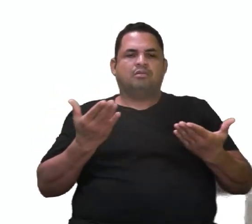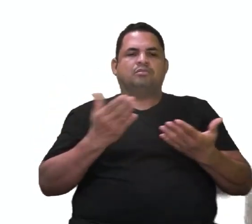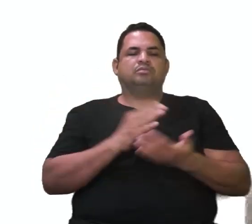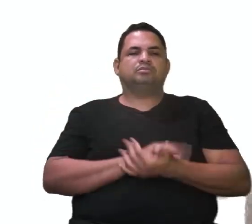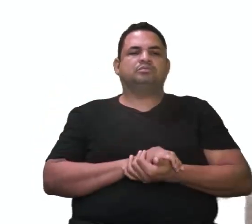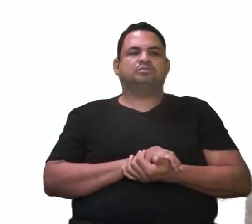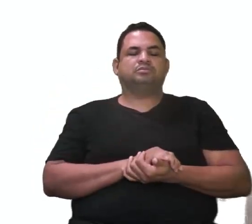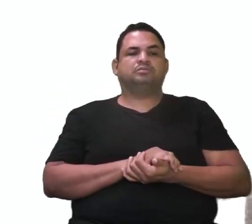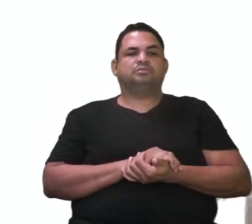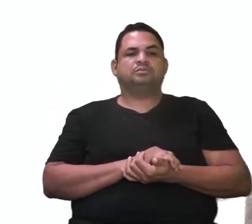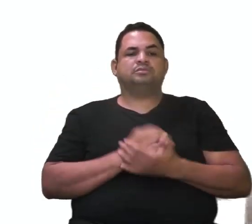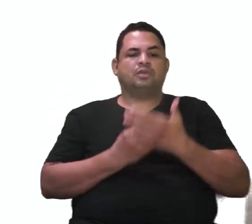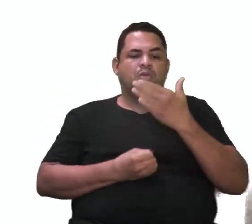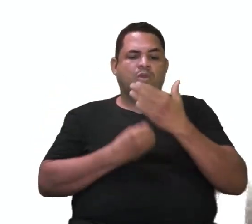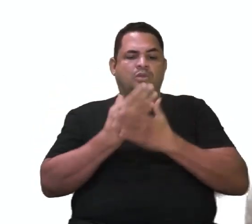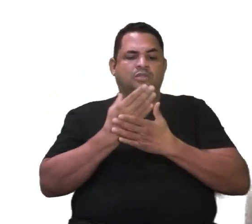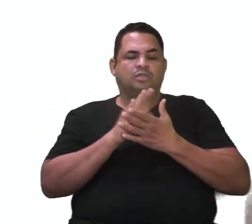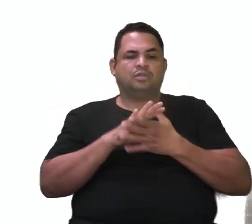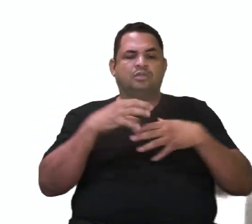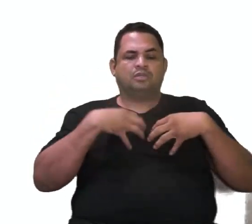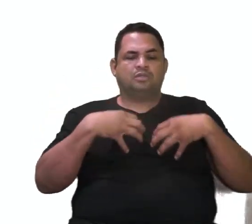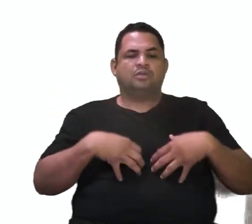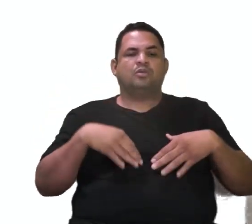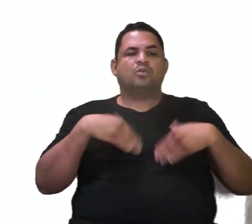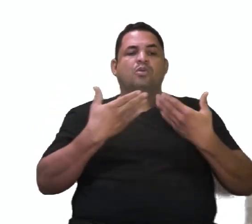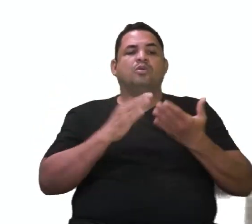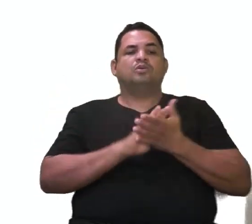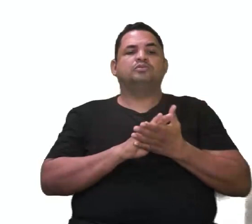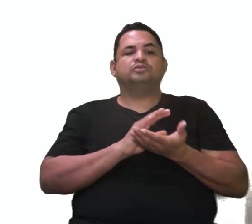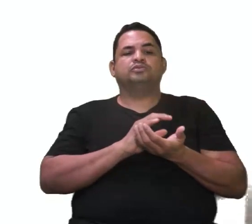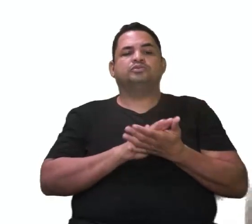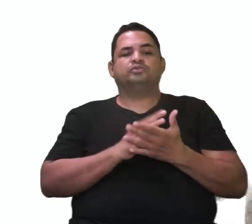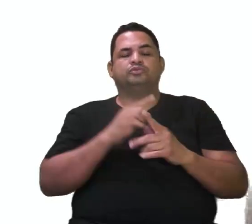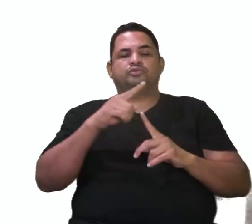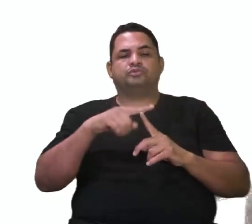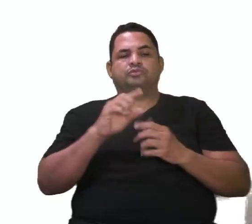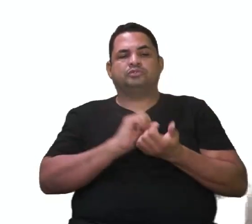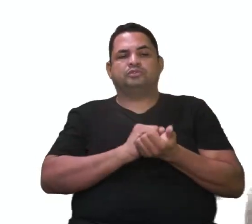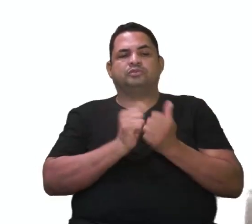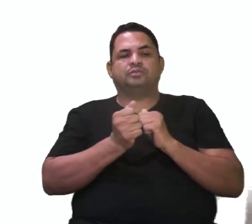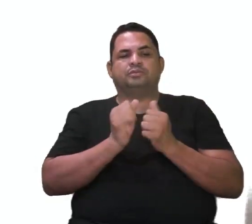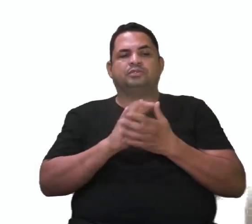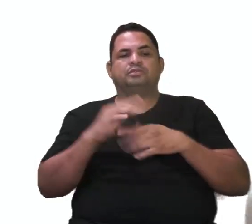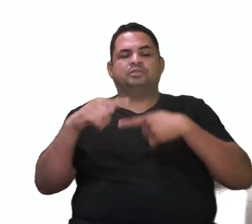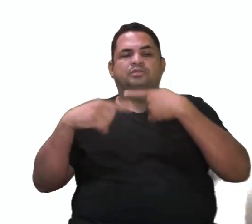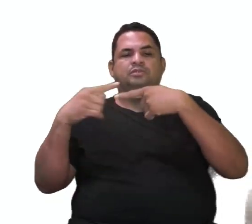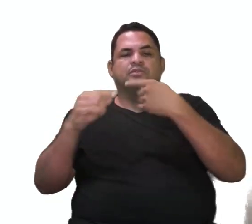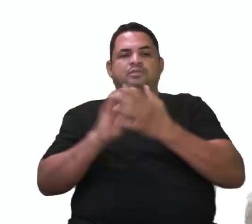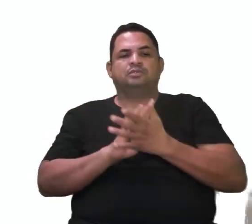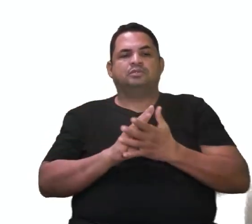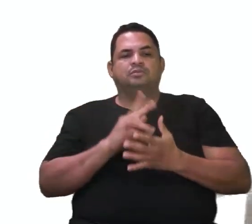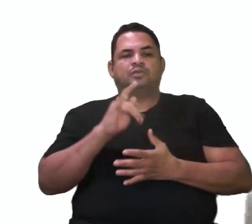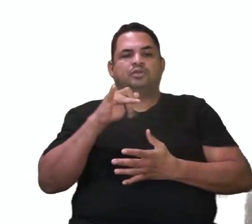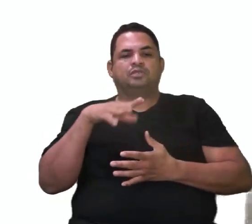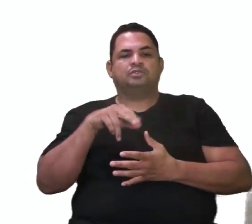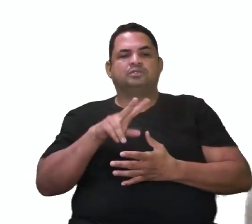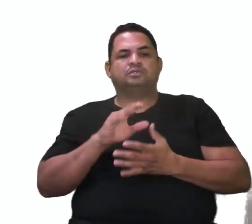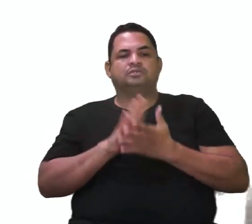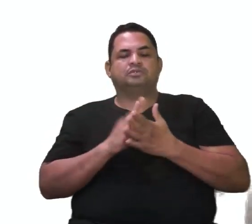órgãos análogos. E pra originar um órgão análogo, houve que tipo de adaptação, de evolução? Olha lá. Progressiva,